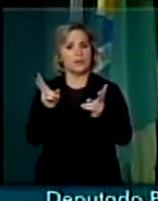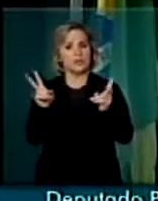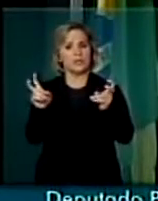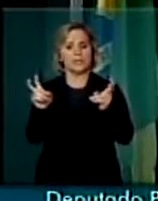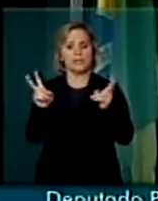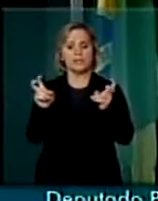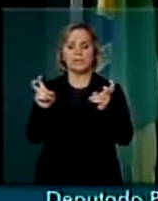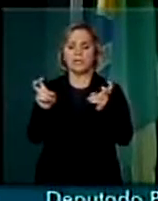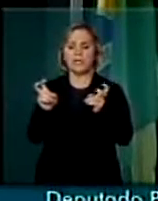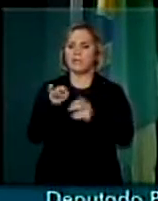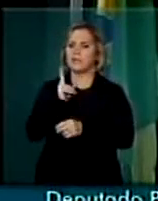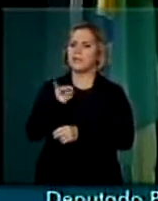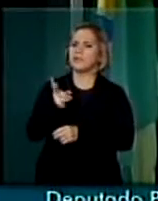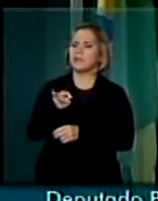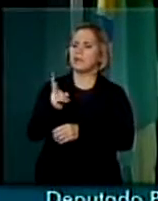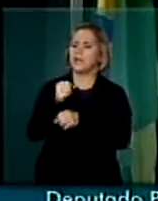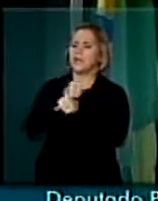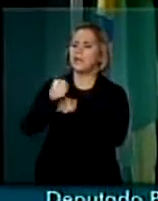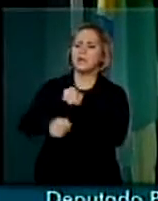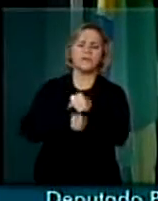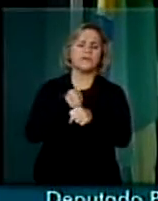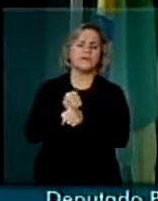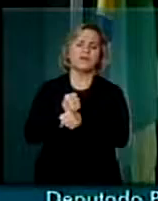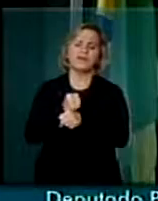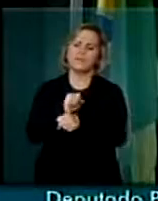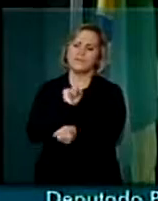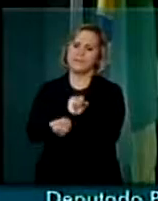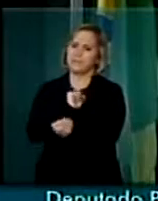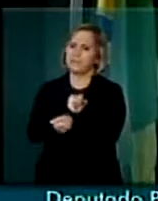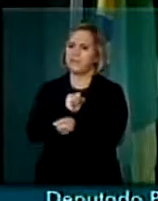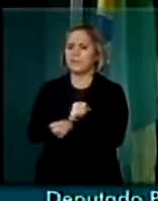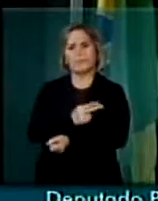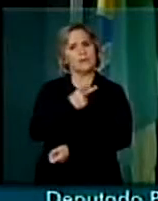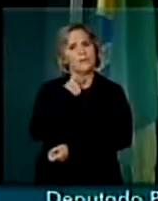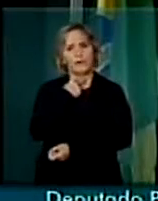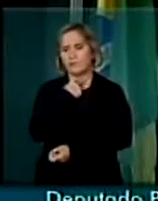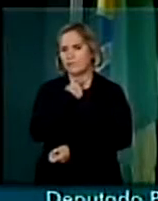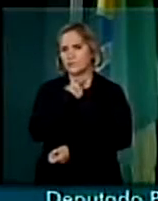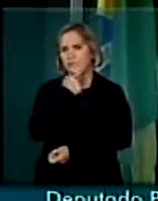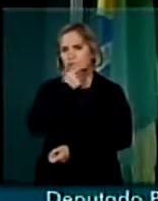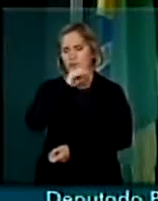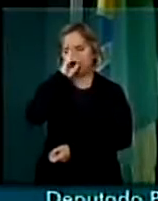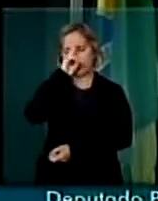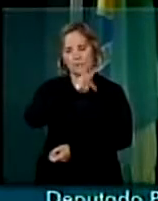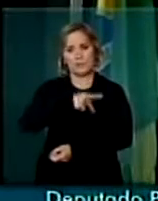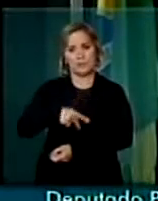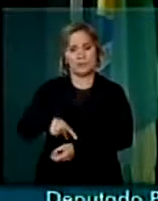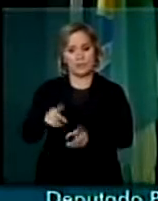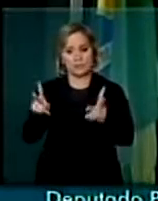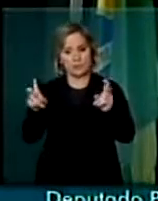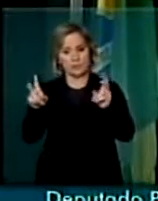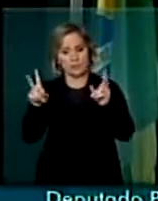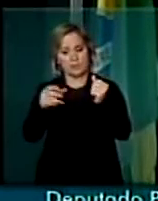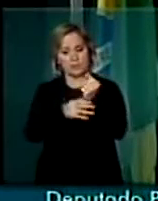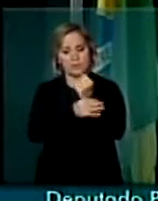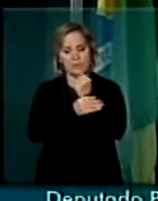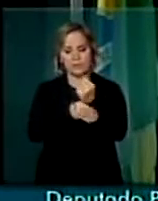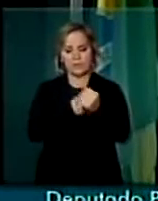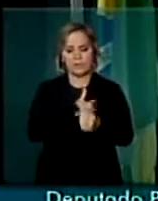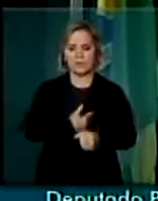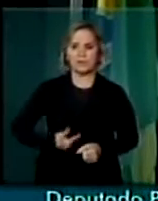pode ficar adiado para o ano que vem. Não, senhor presidente. O tema da segurança pública será